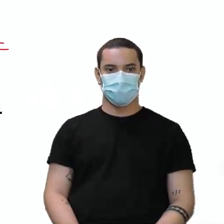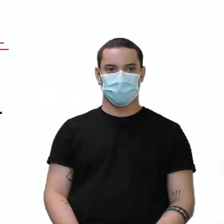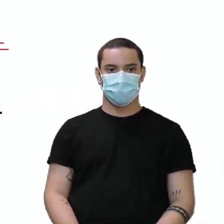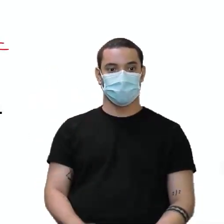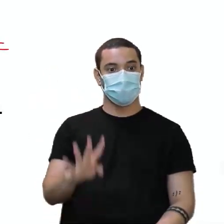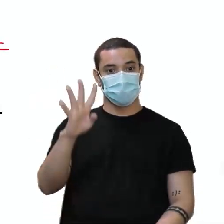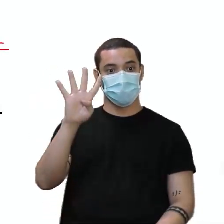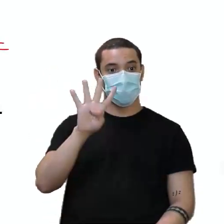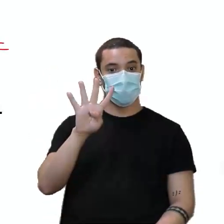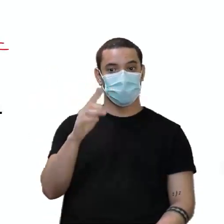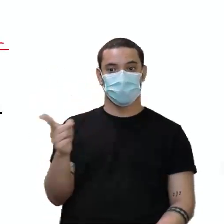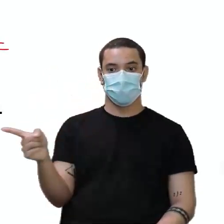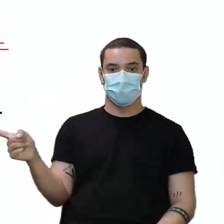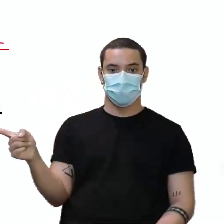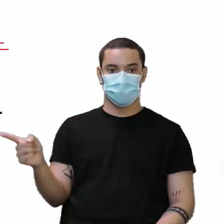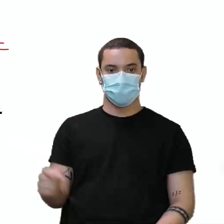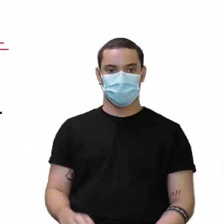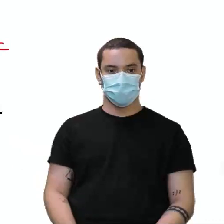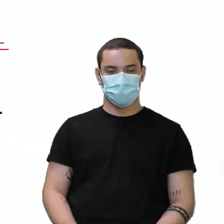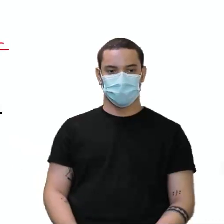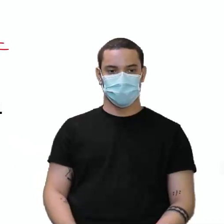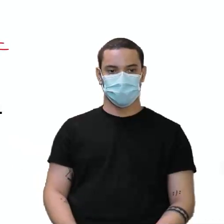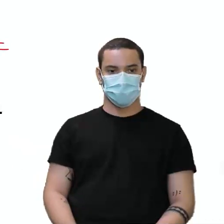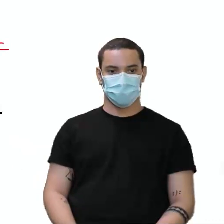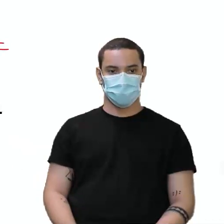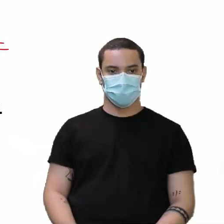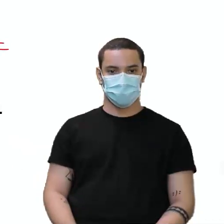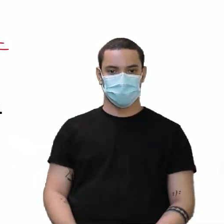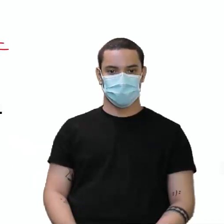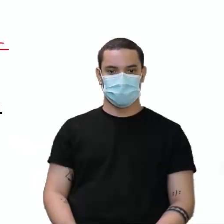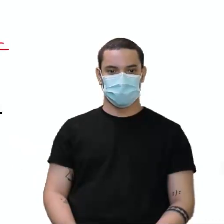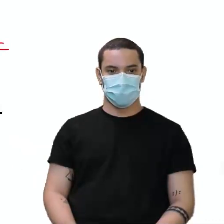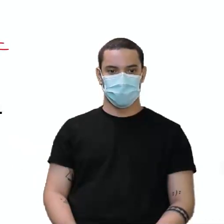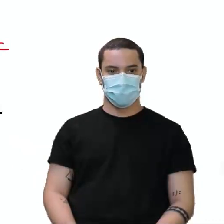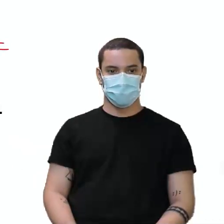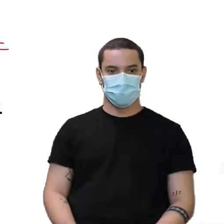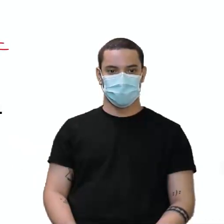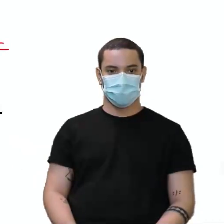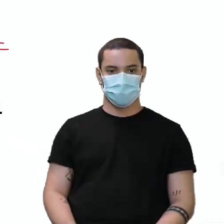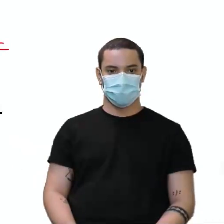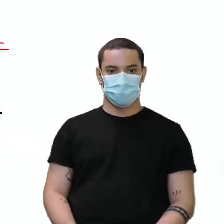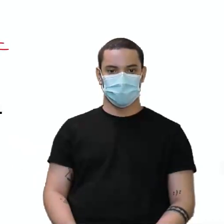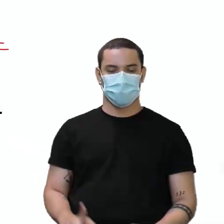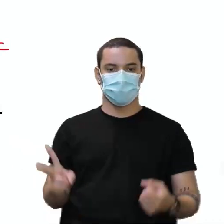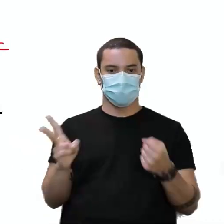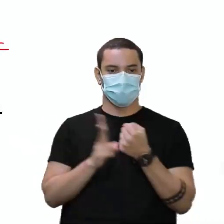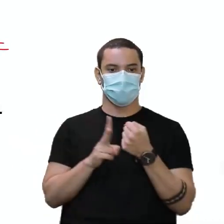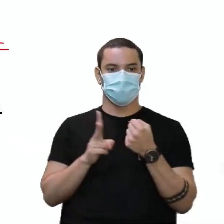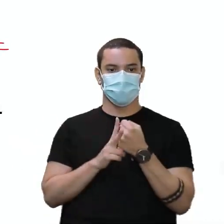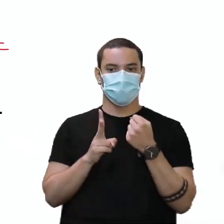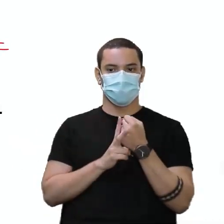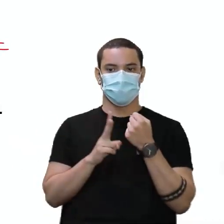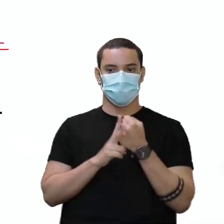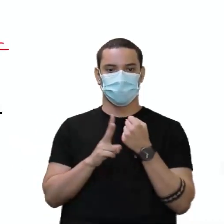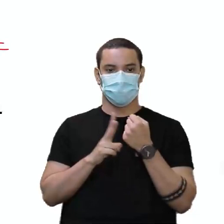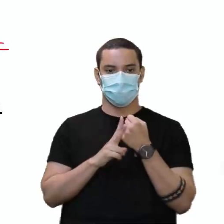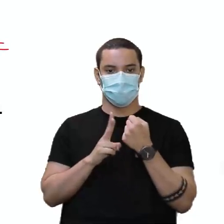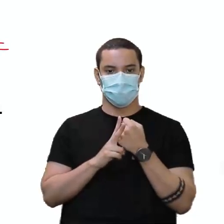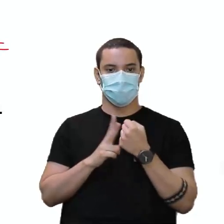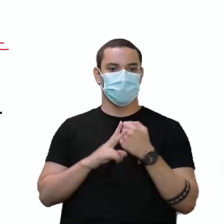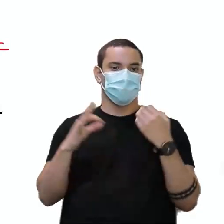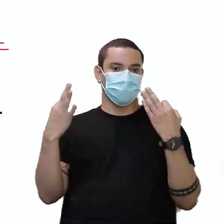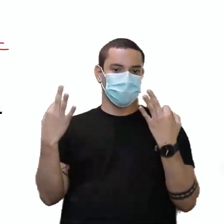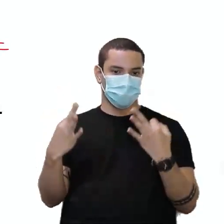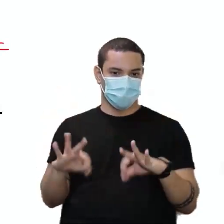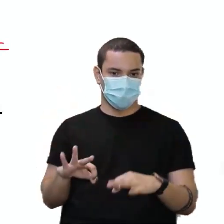E na quatro. Mark has. Mark has o quê? O verbo ver assim ou o verbo seen, que é visto? Então, com certeza,